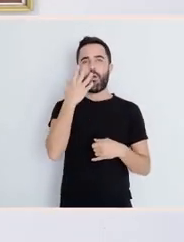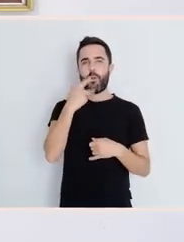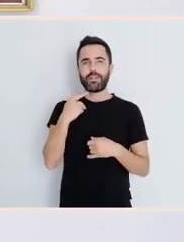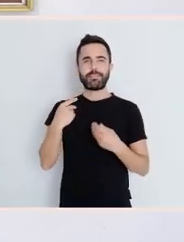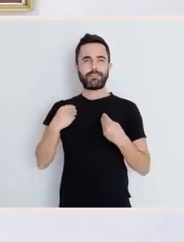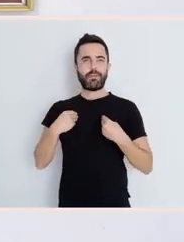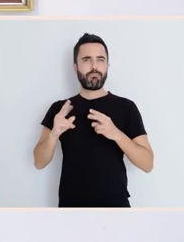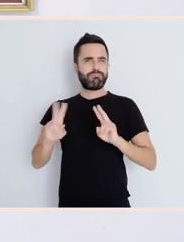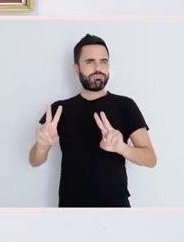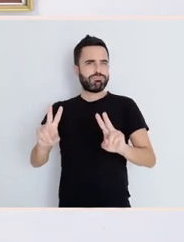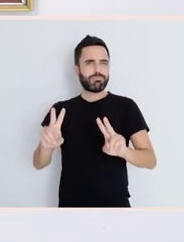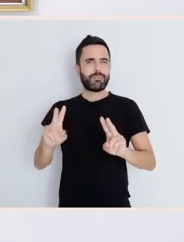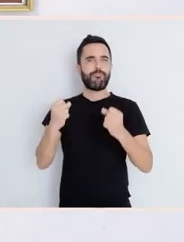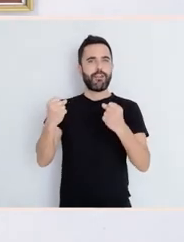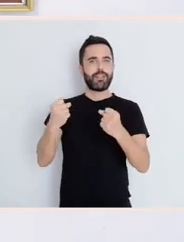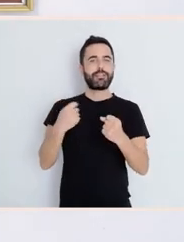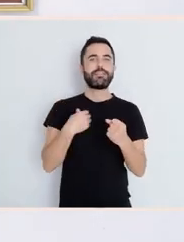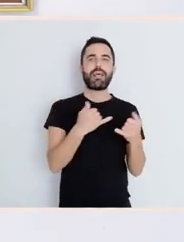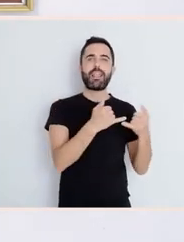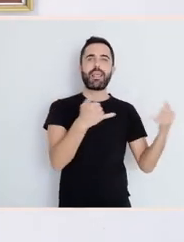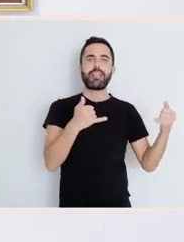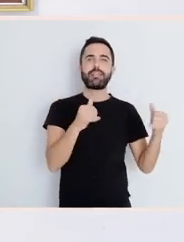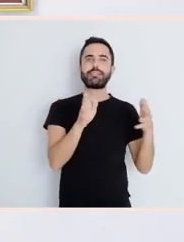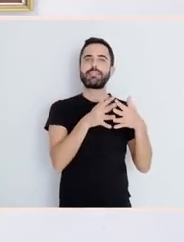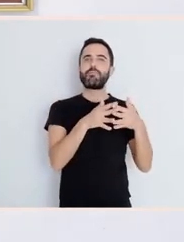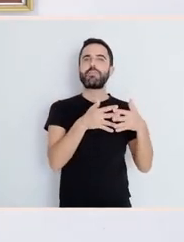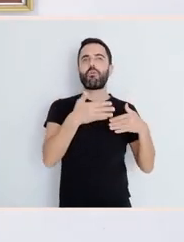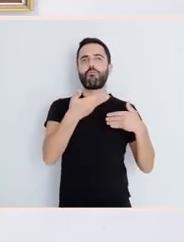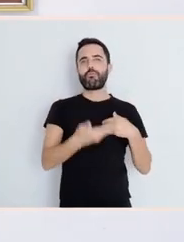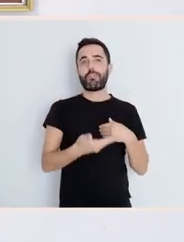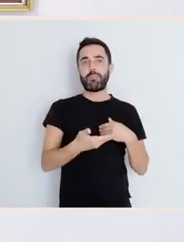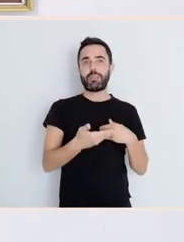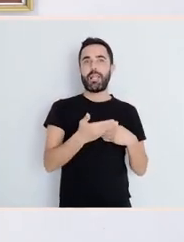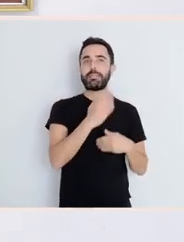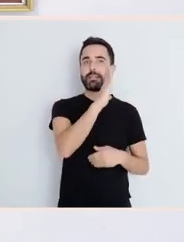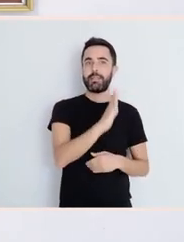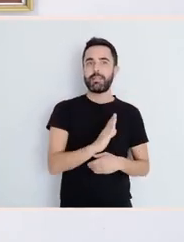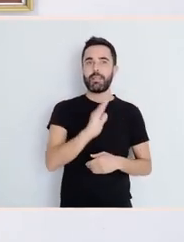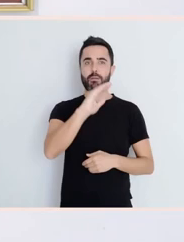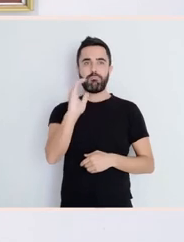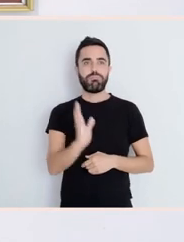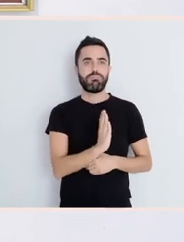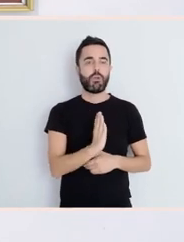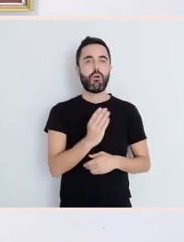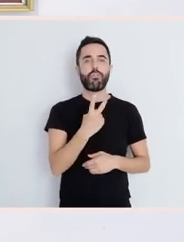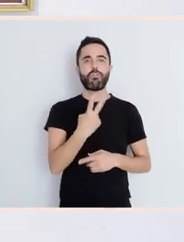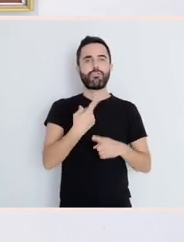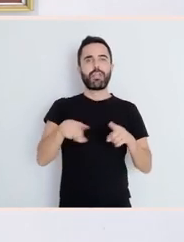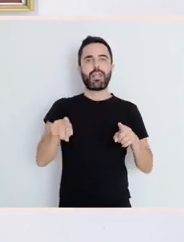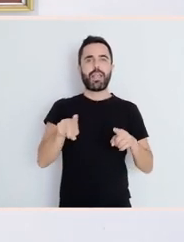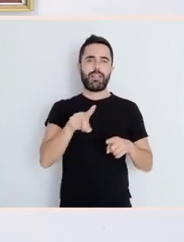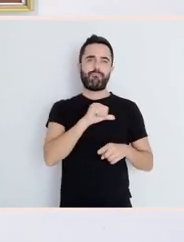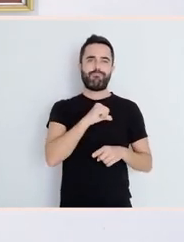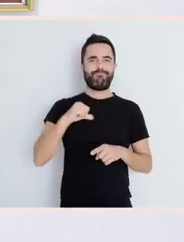moi esquemáticas que van reducindo a forma á esquemas fundamentais. Líña e cor, sansa, e dous elementos